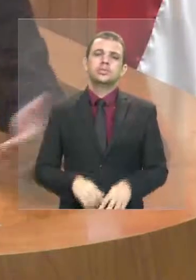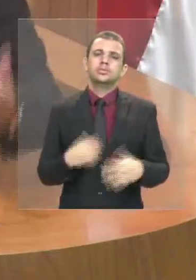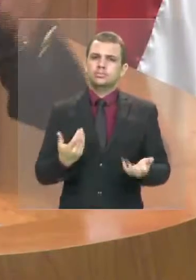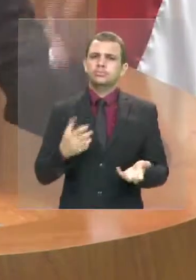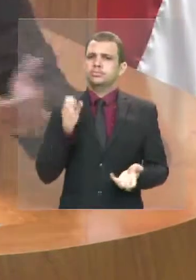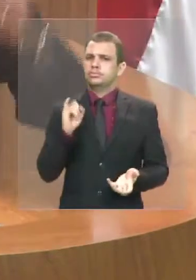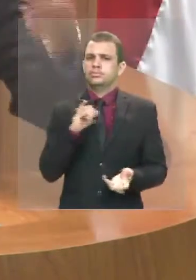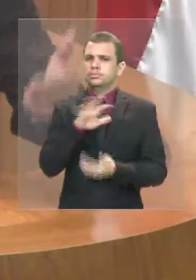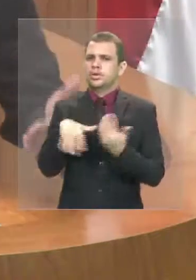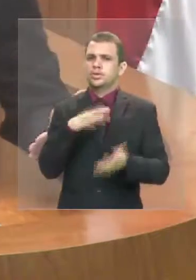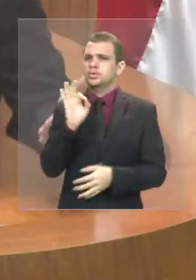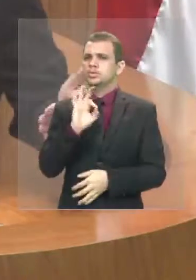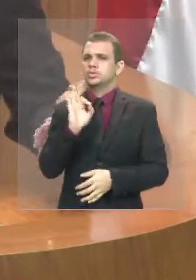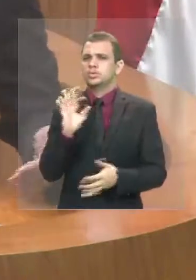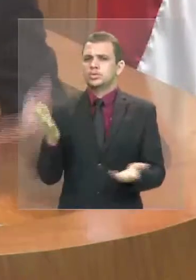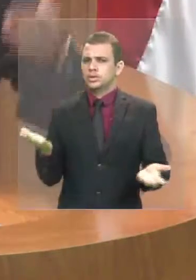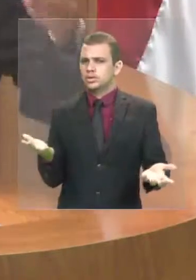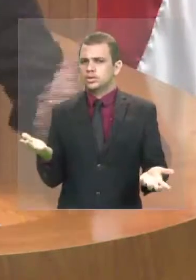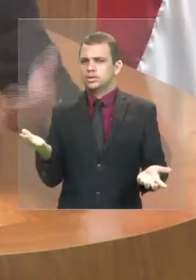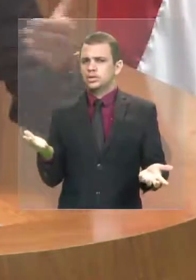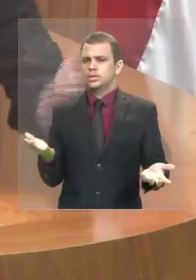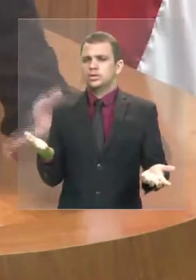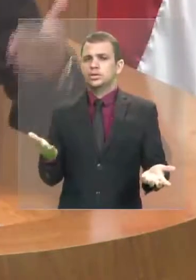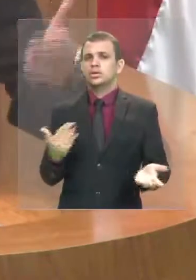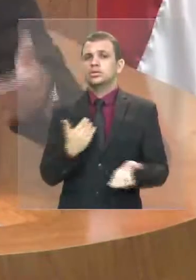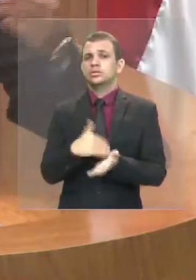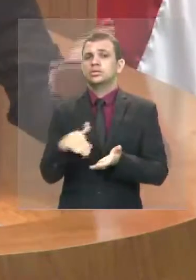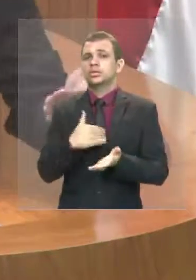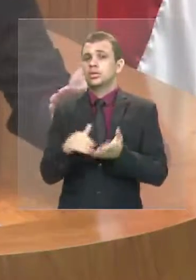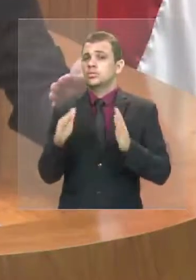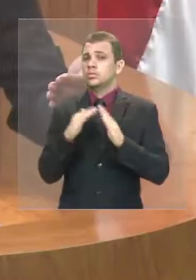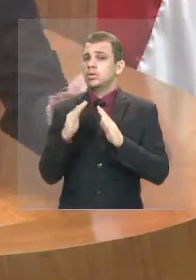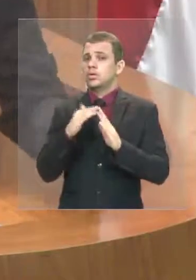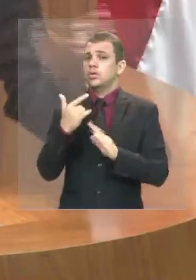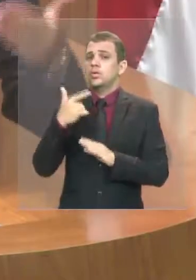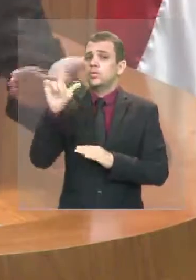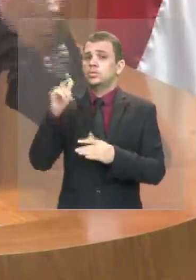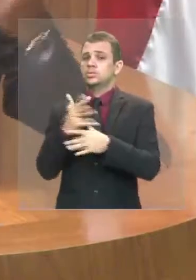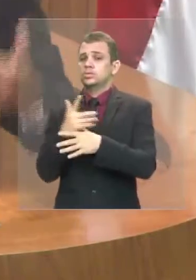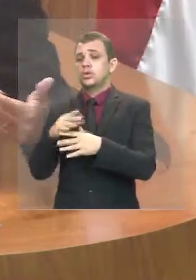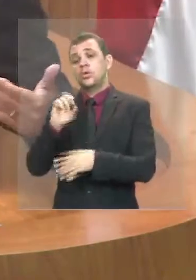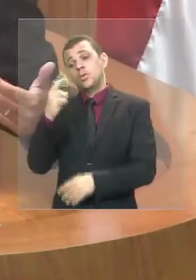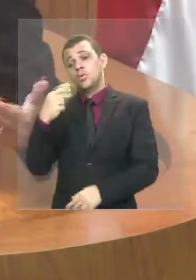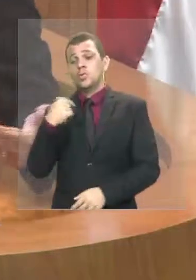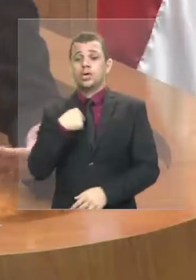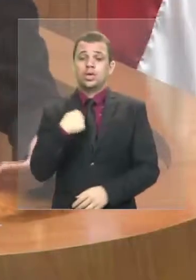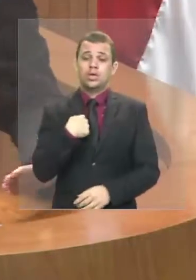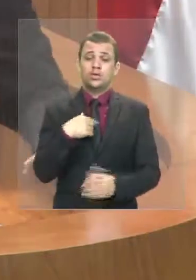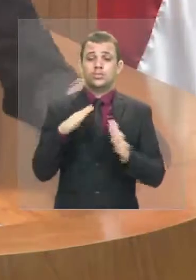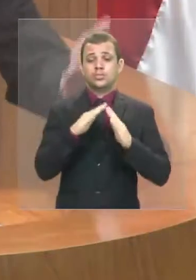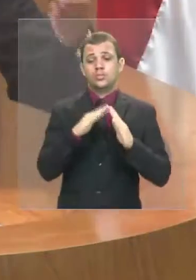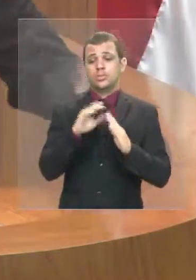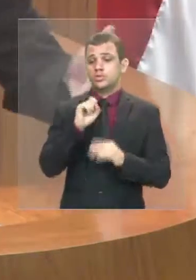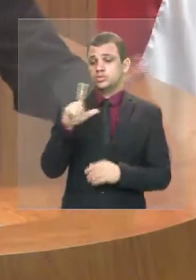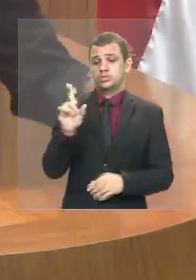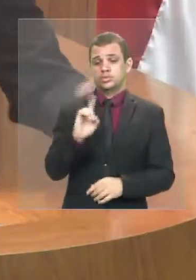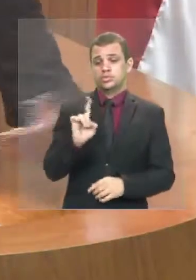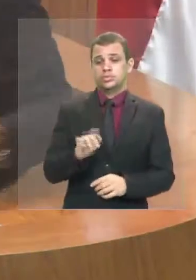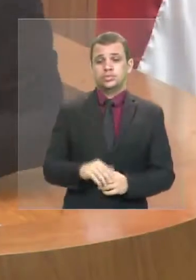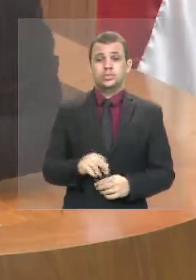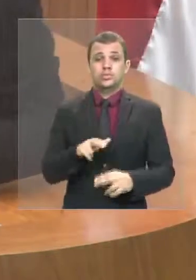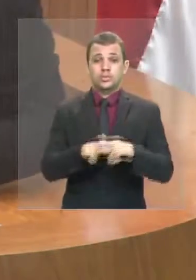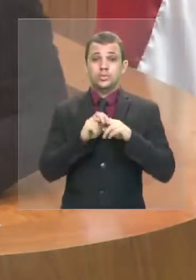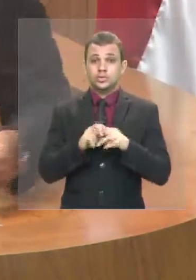ocorrendo um caos em São Luís, o secretário mora em outra cidade ou eu moro em outra cidade. Porque a ilha de